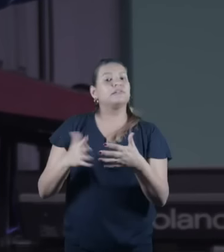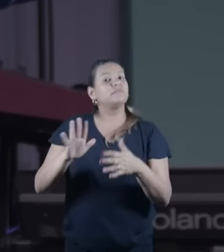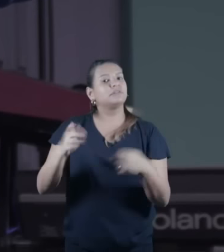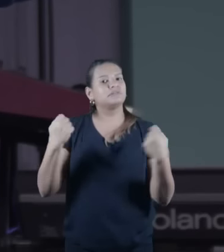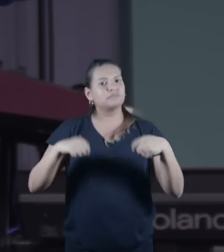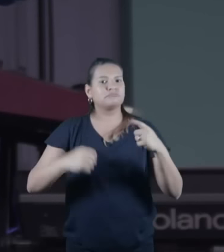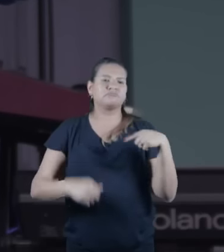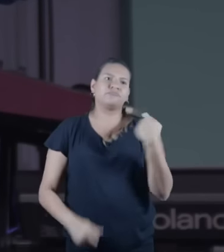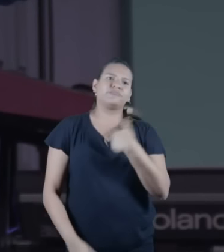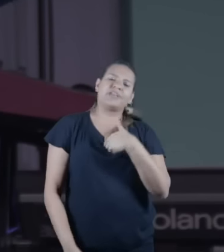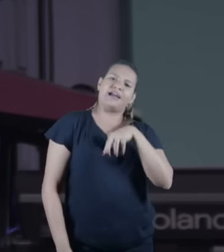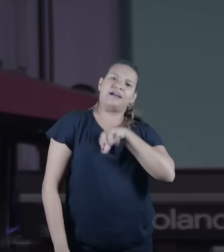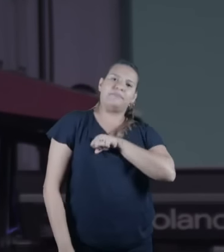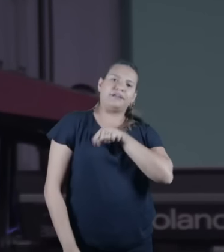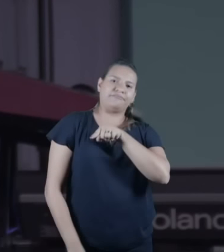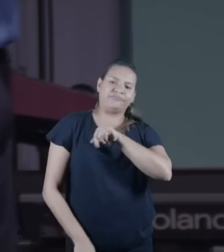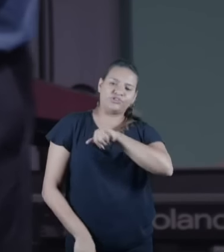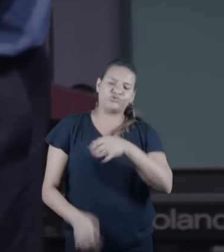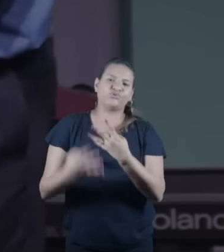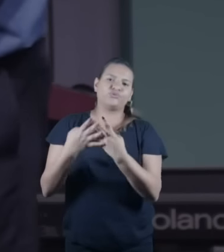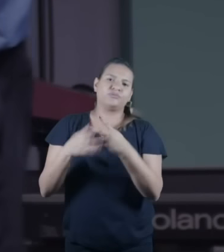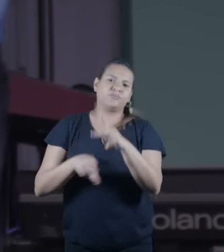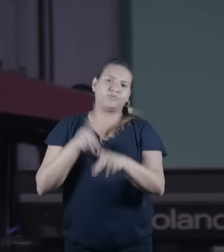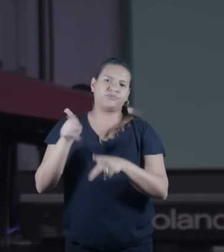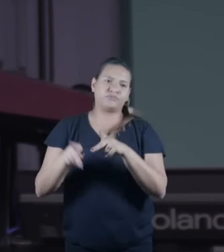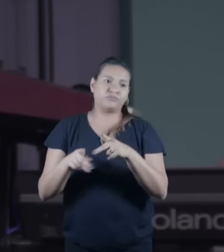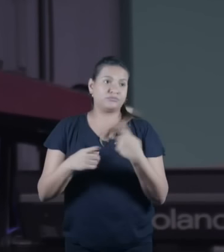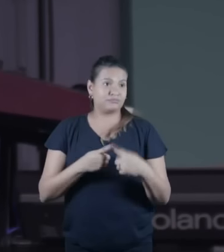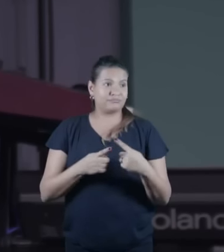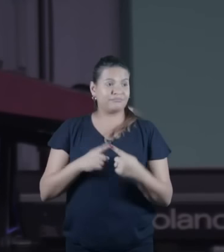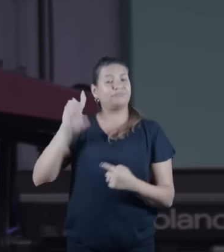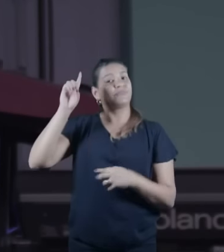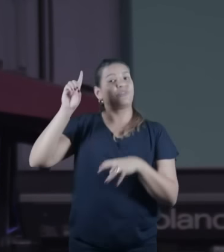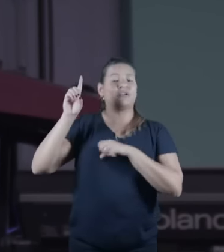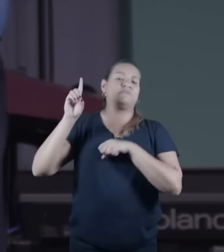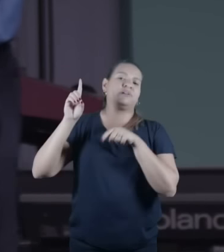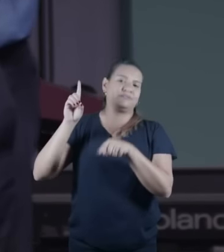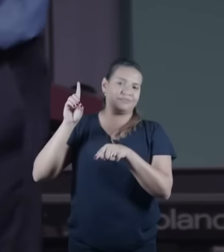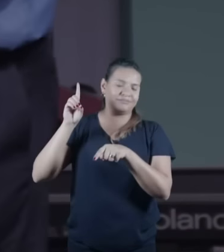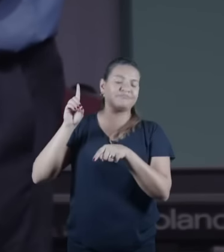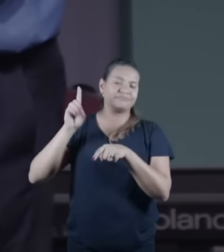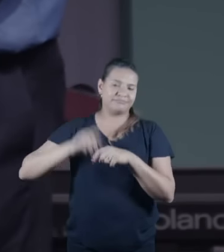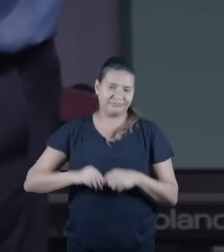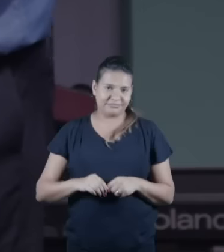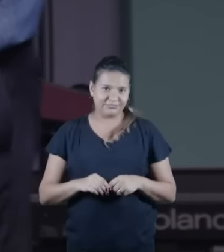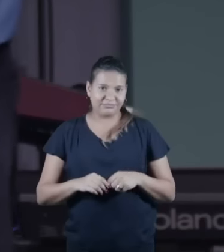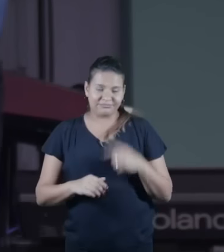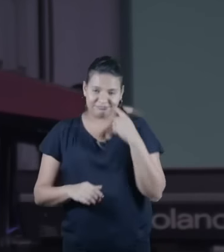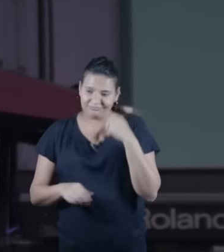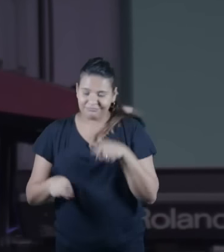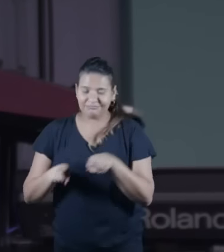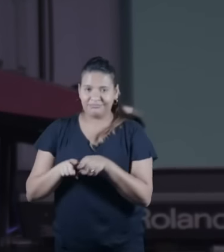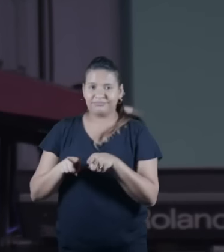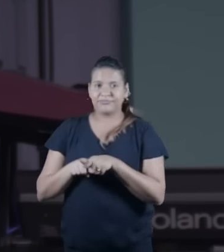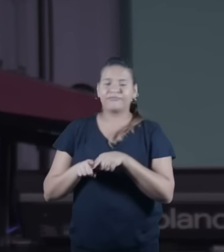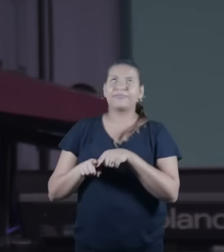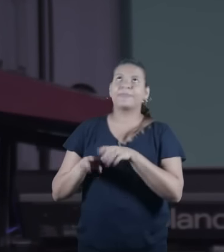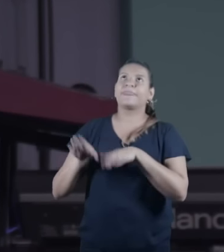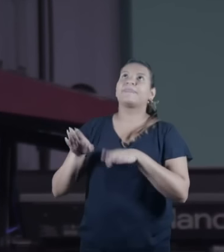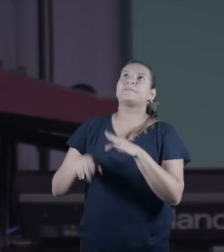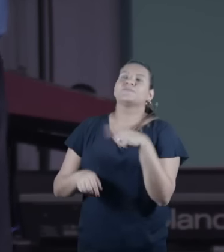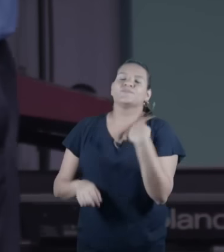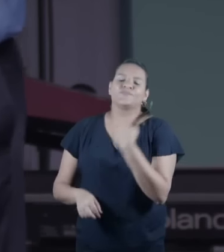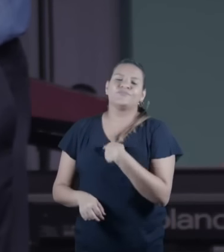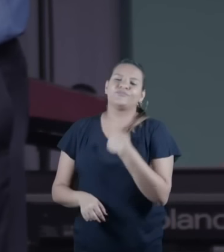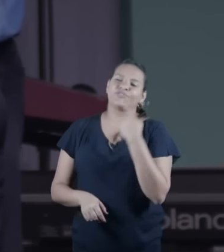ama esse povo e até aqui um background para você que é judia talvez não saiba a gente comentou isso